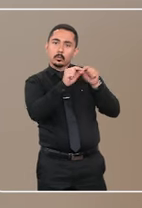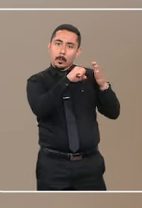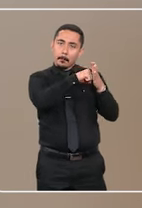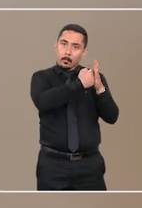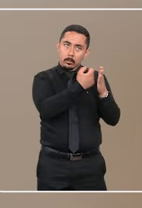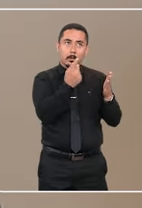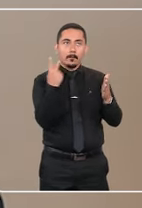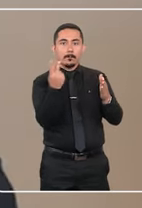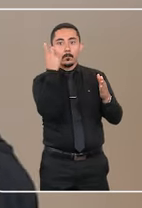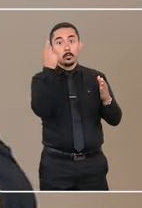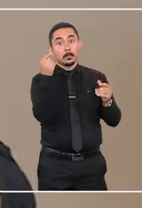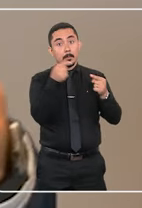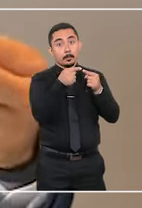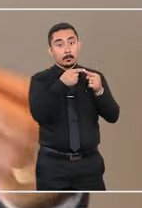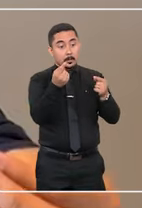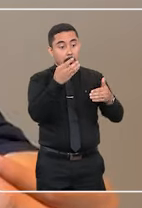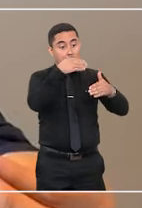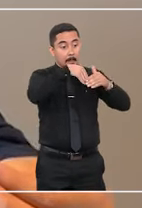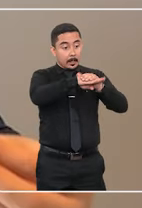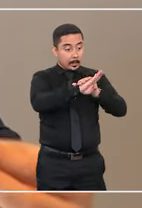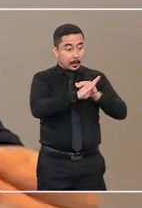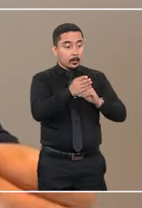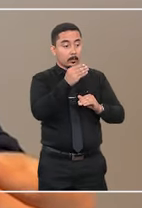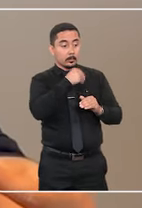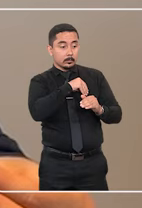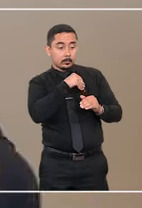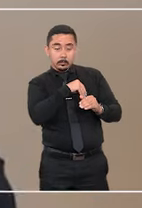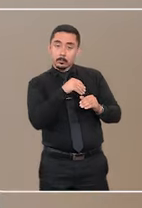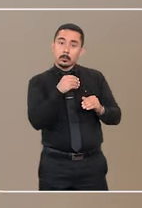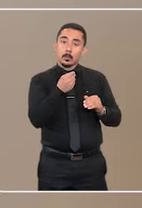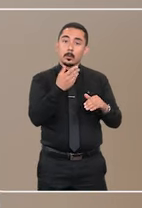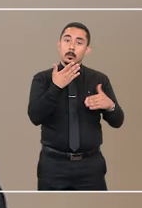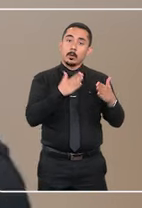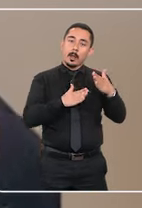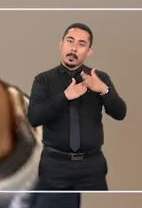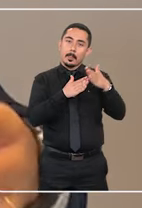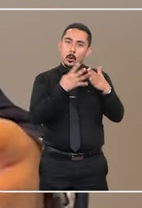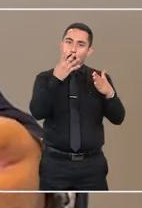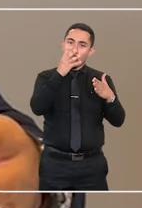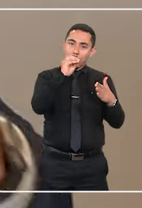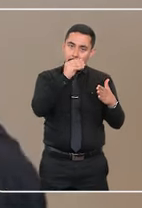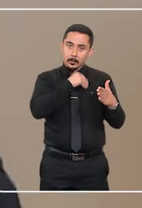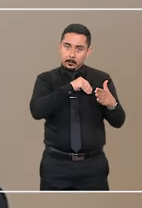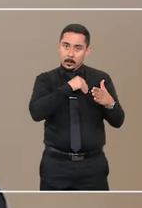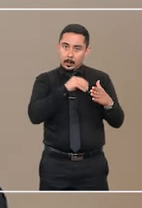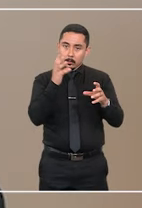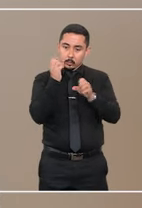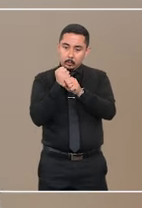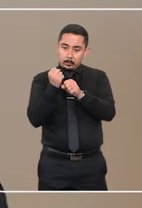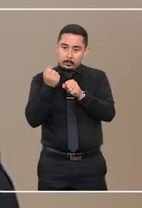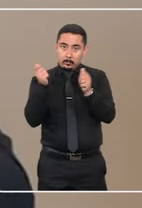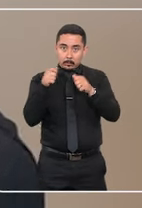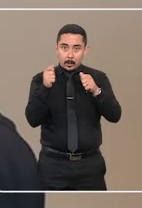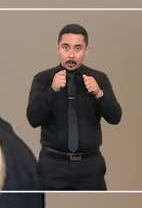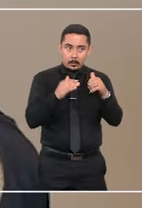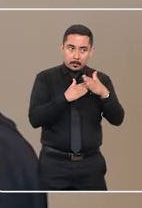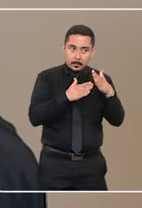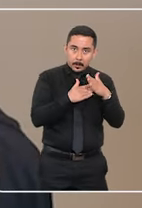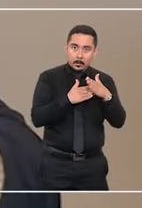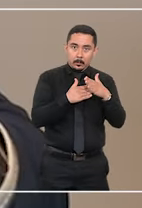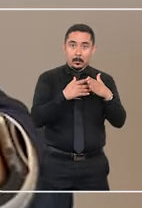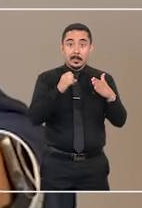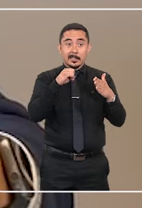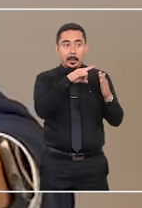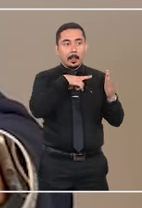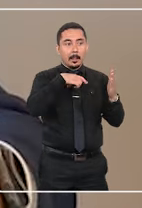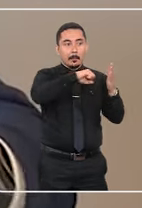bloqueio valores que estão depositados em caderneta de poupança até o limite de 40 salários mínimos, quando o juiz verifica que